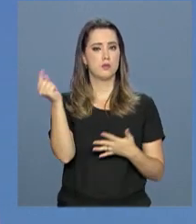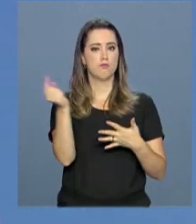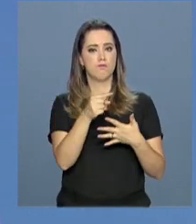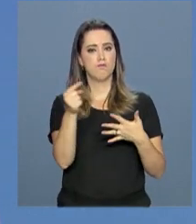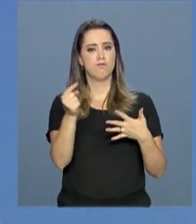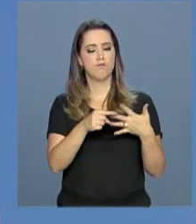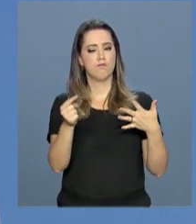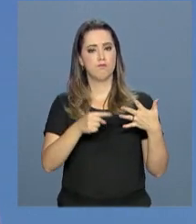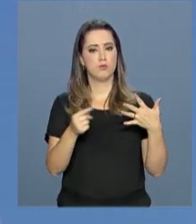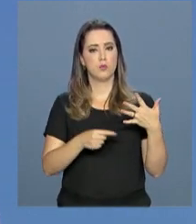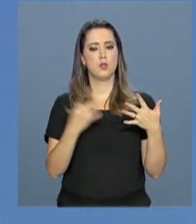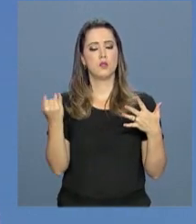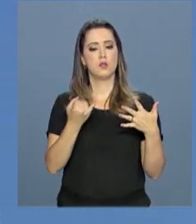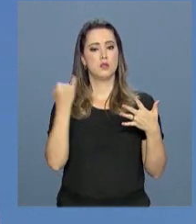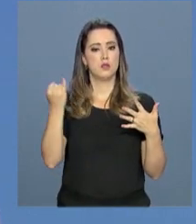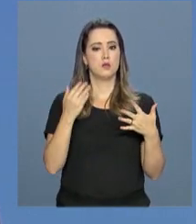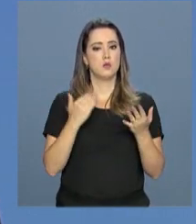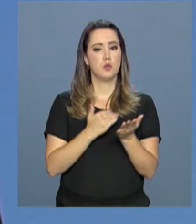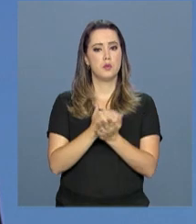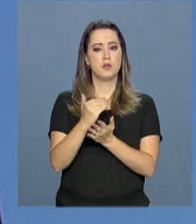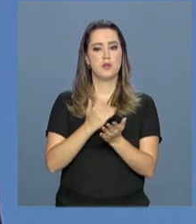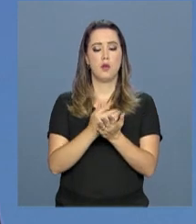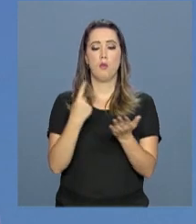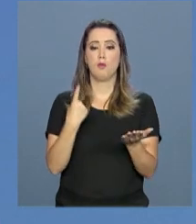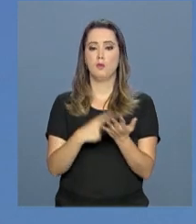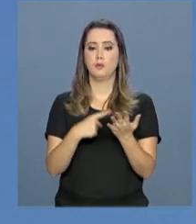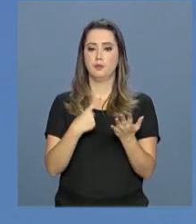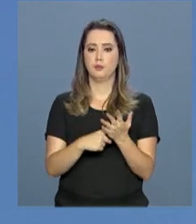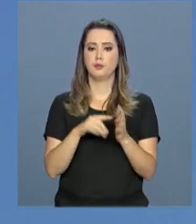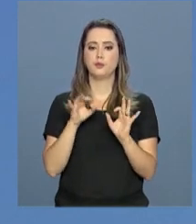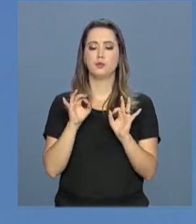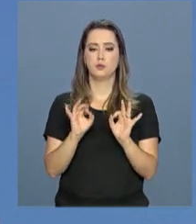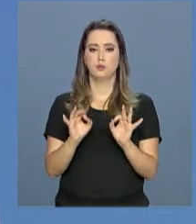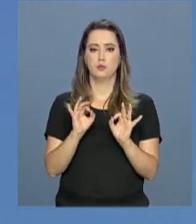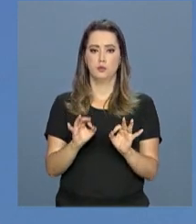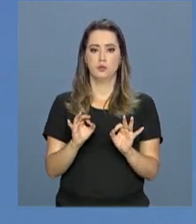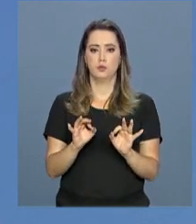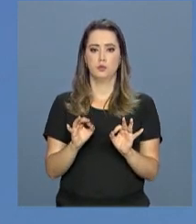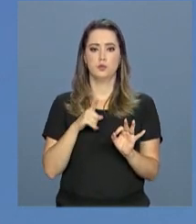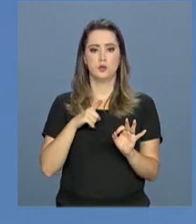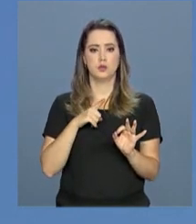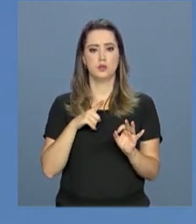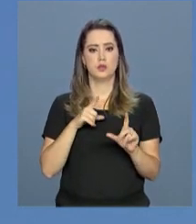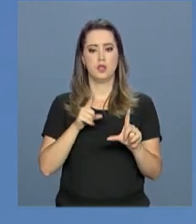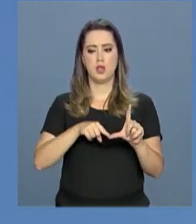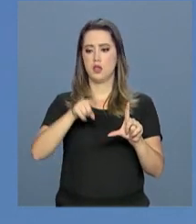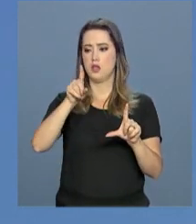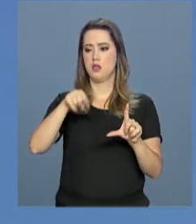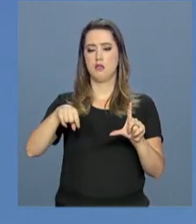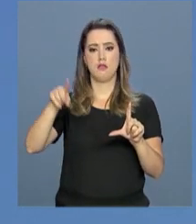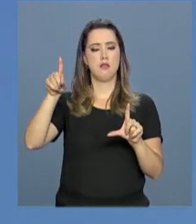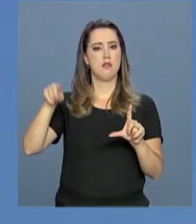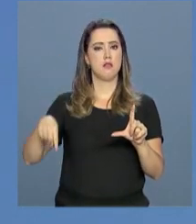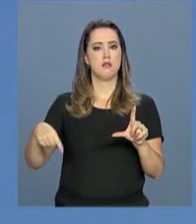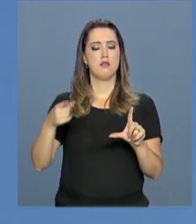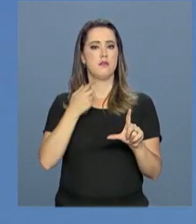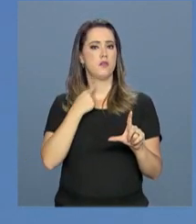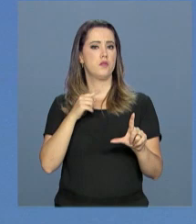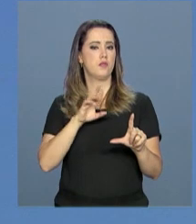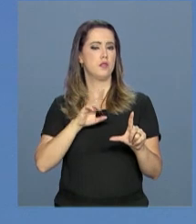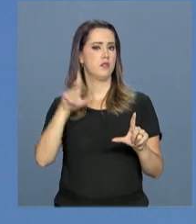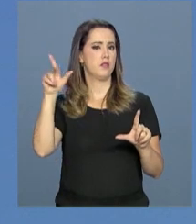focais para a implementação da agenda e, evidentemente, que os países têm níveis de exposição e de interesse